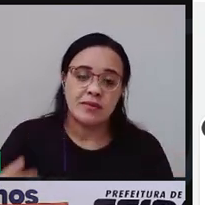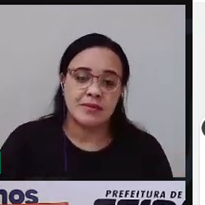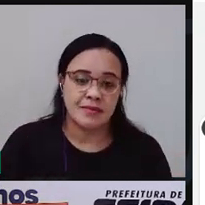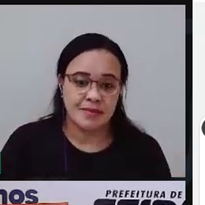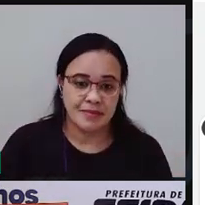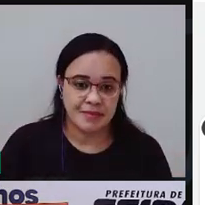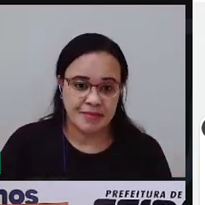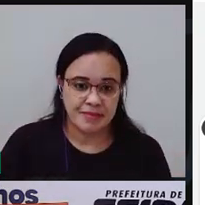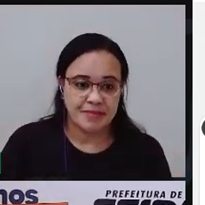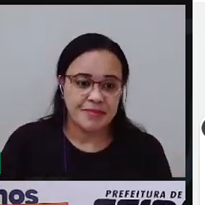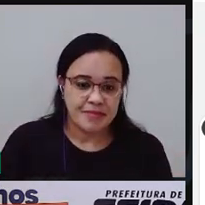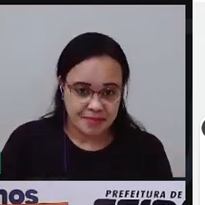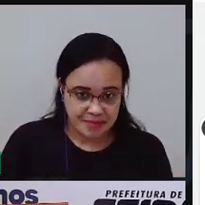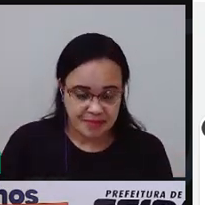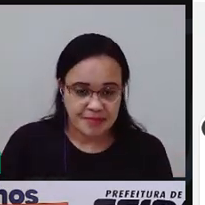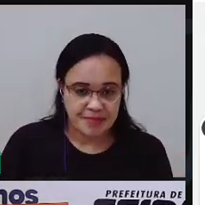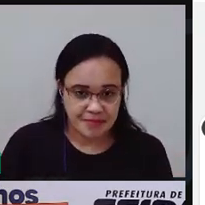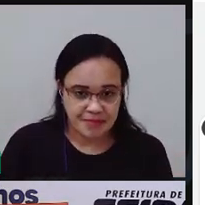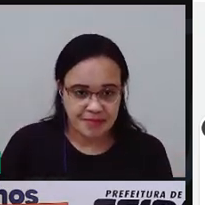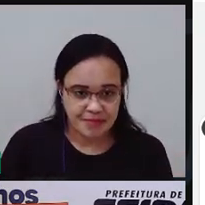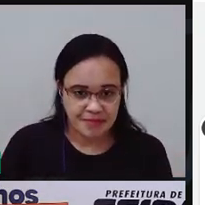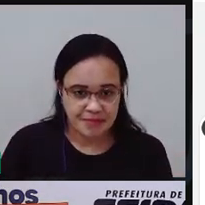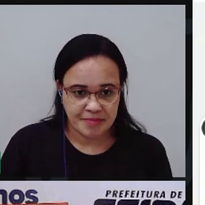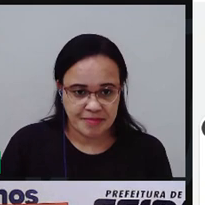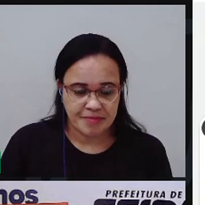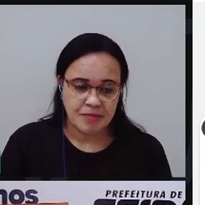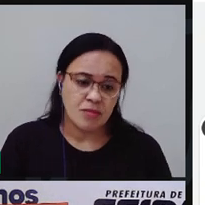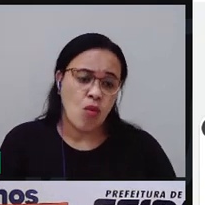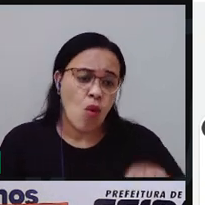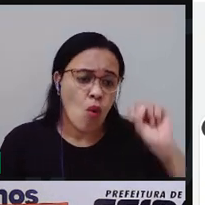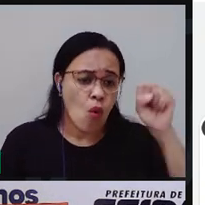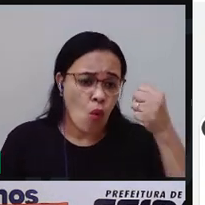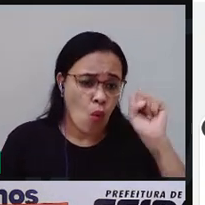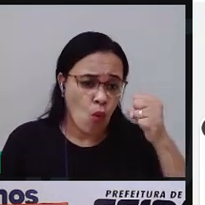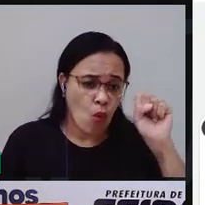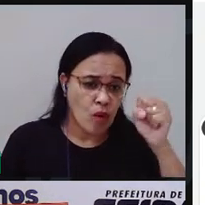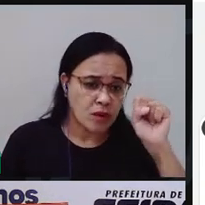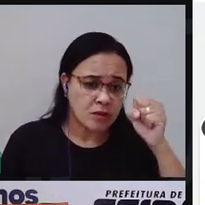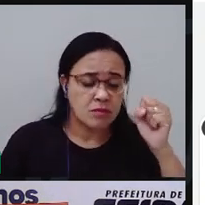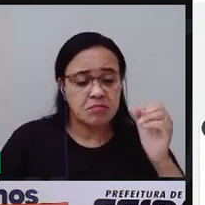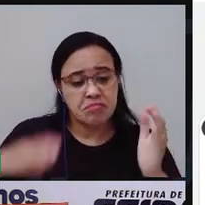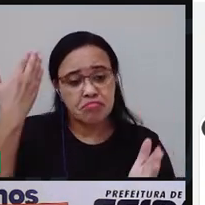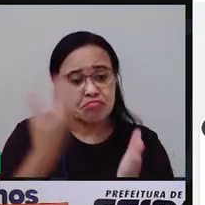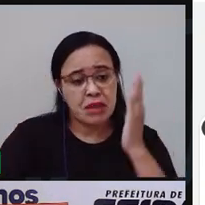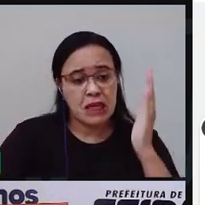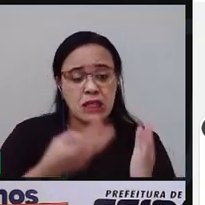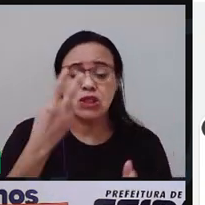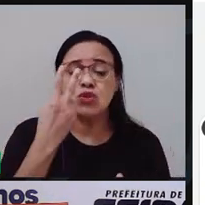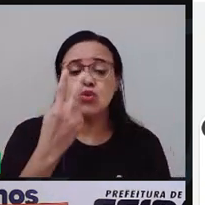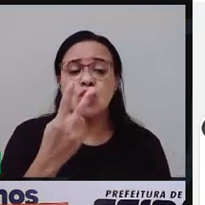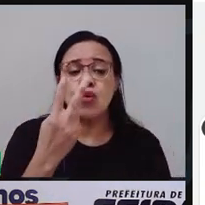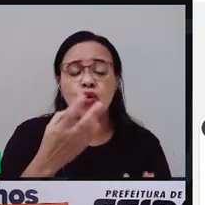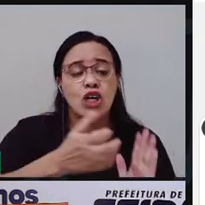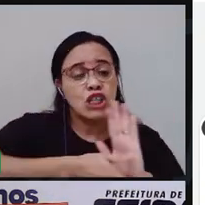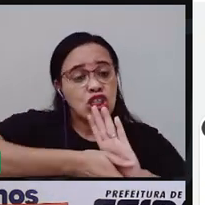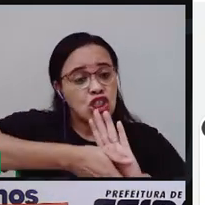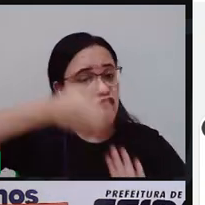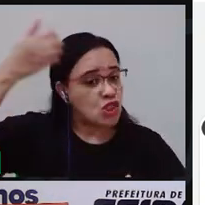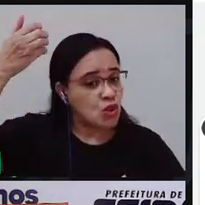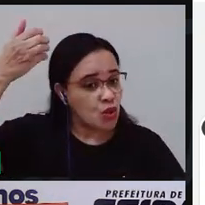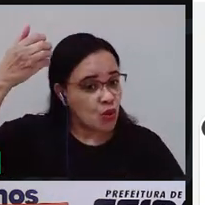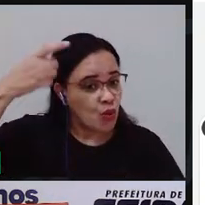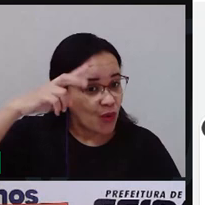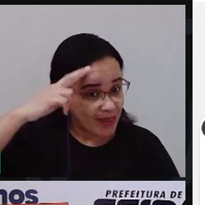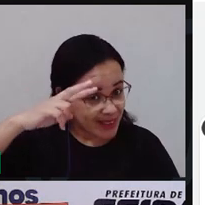após esse símbolo de igualdade. Então, eu já tenho aqui oito. Ela perdeu dois. Então, significa que ela tirou dois, né?